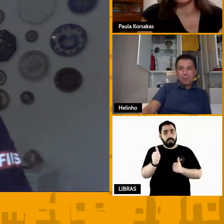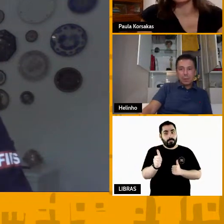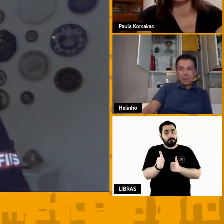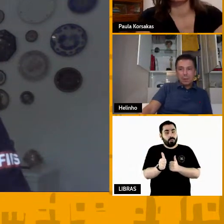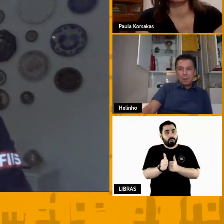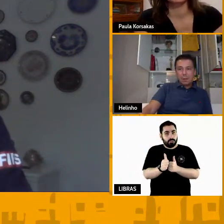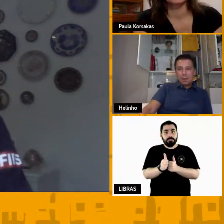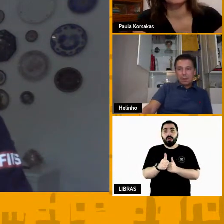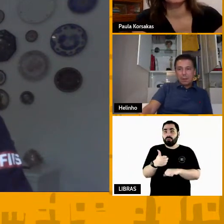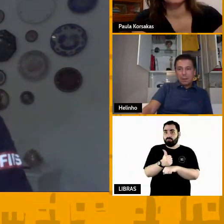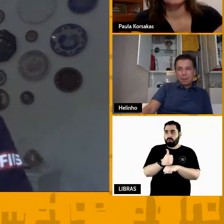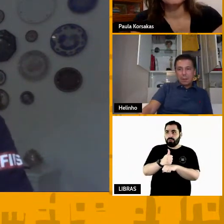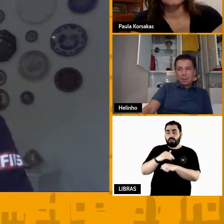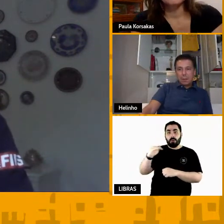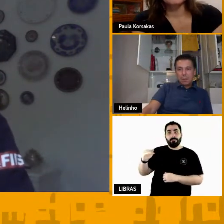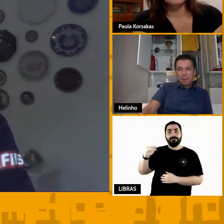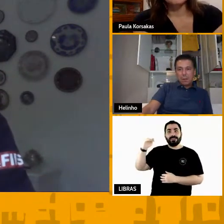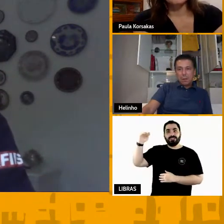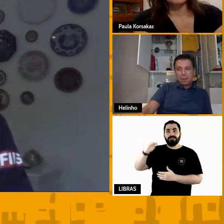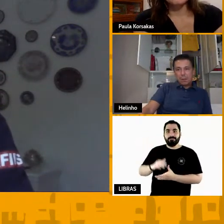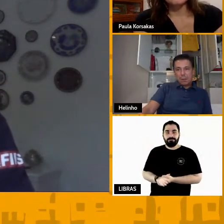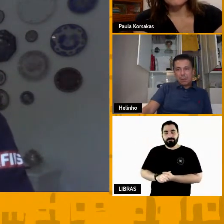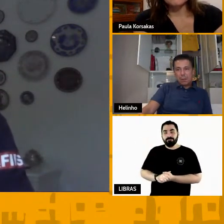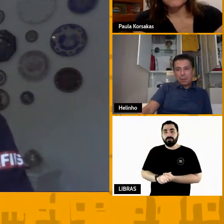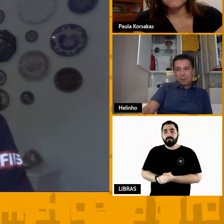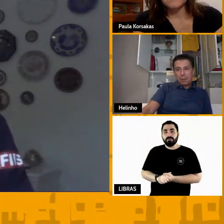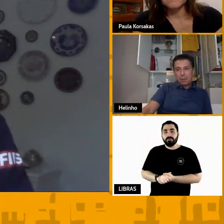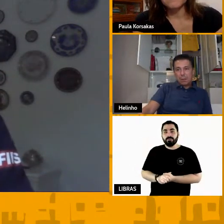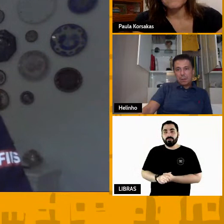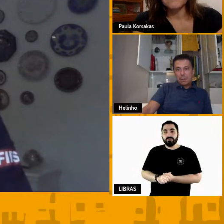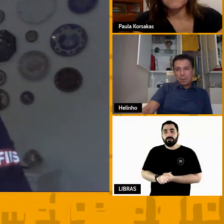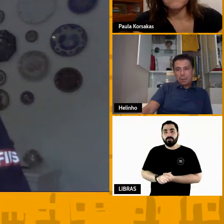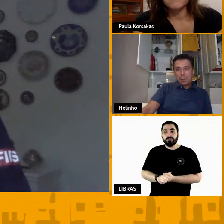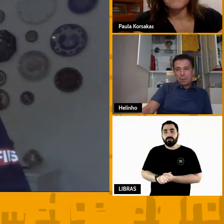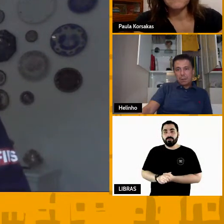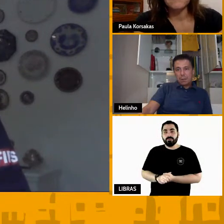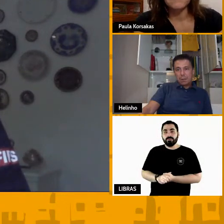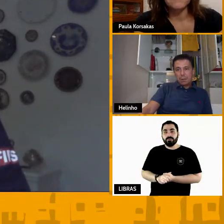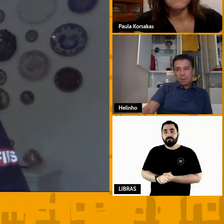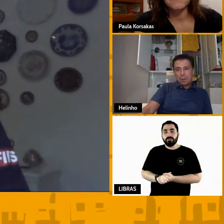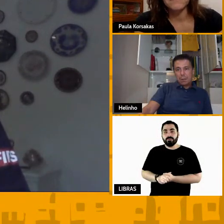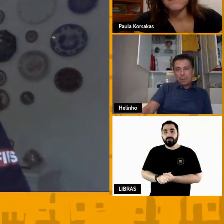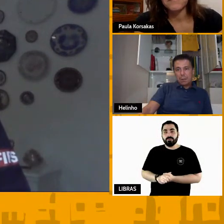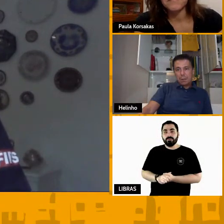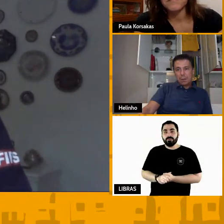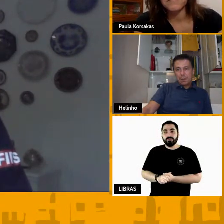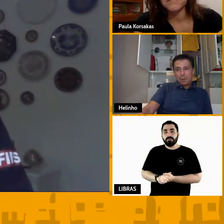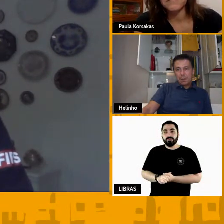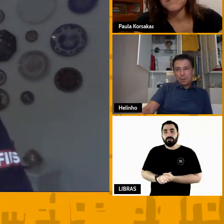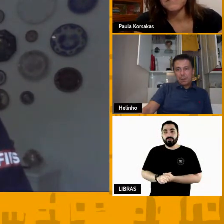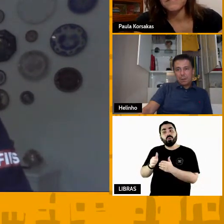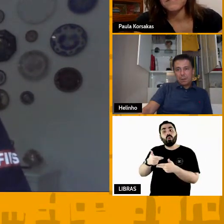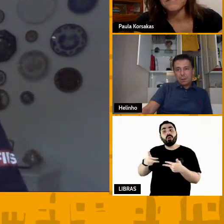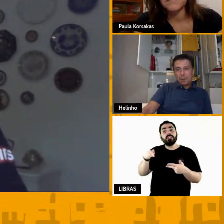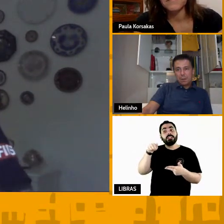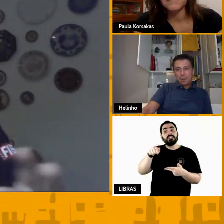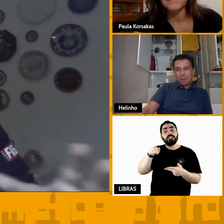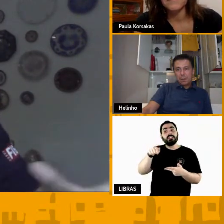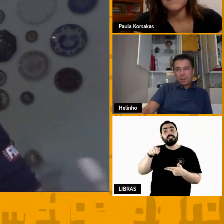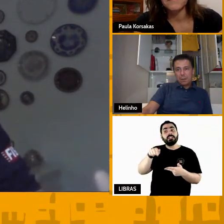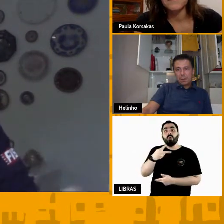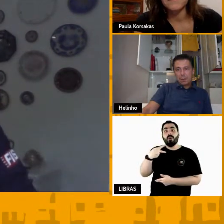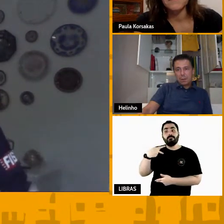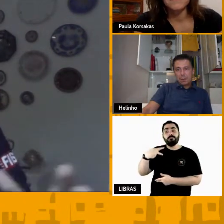ele vai conseguindo até já uma noção do que ele qual que é o caminho dele o viés dele que ele faz bem e ao mesmo